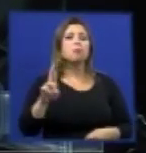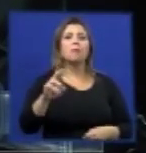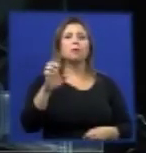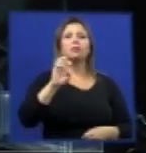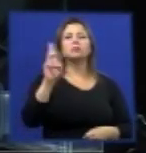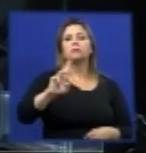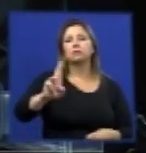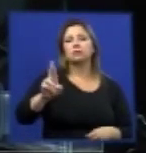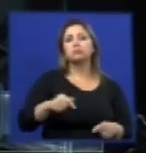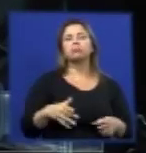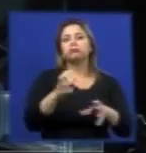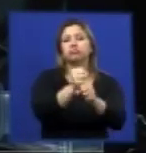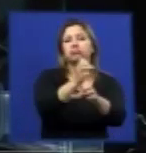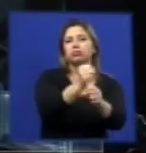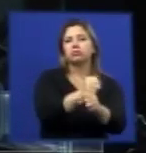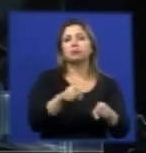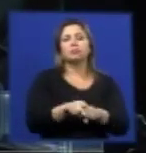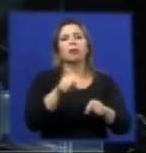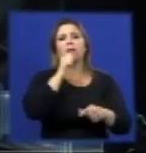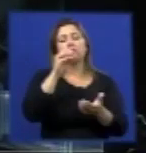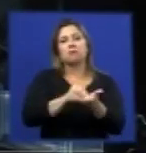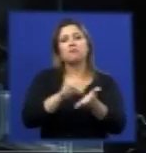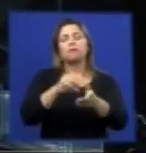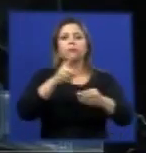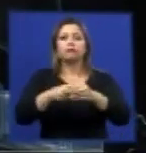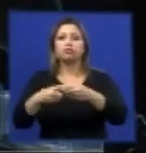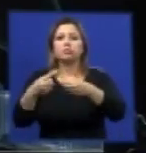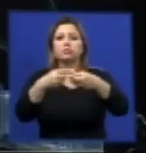aí não estão computados os gastos dos estados e municípios